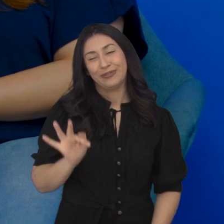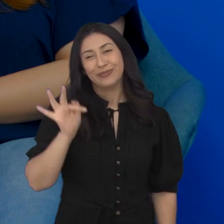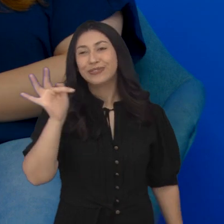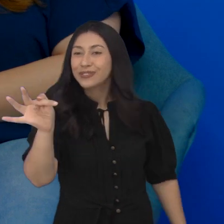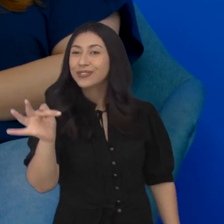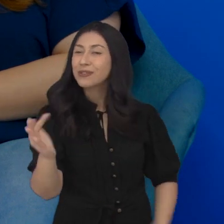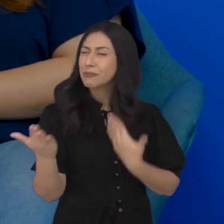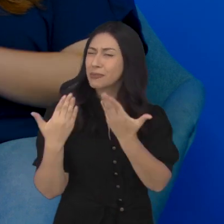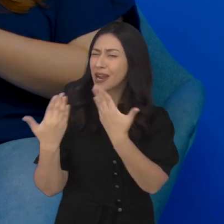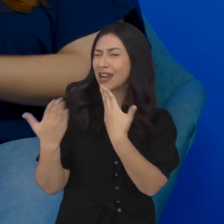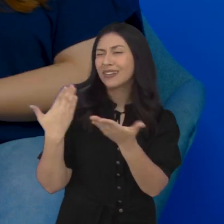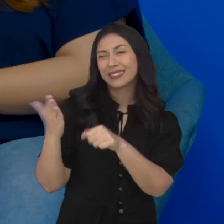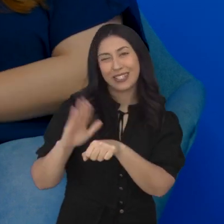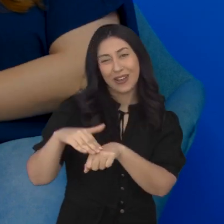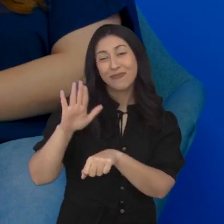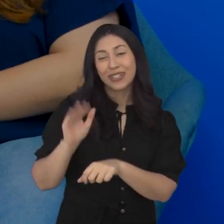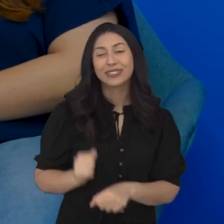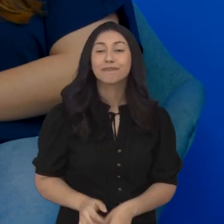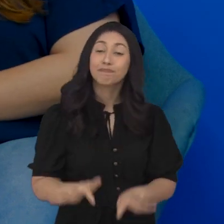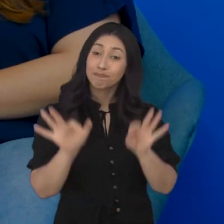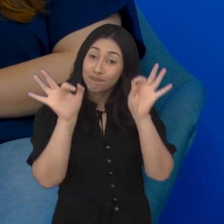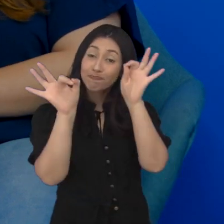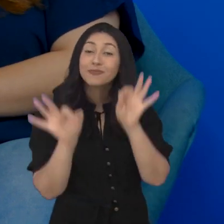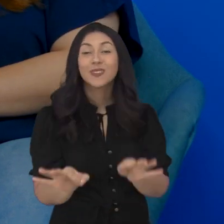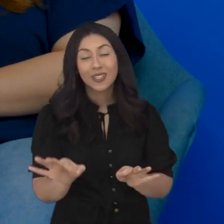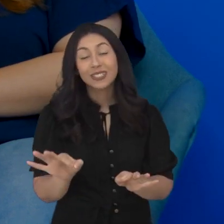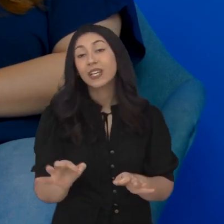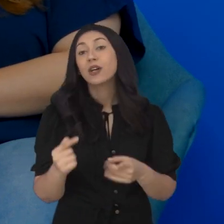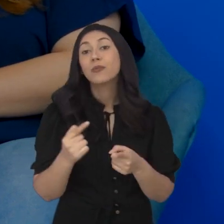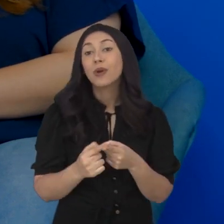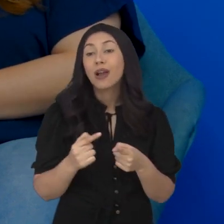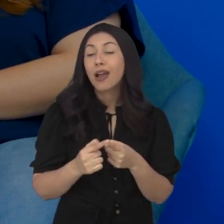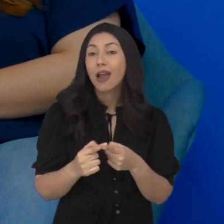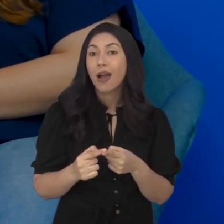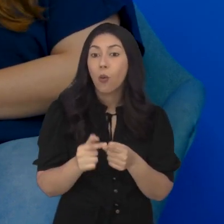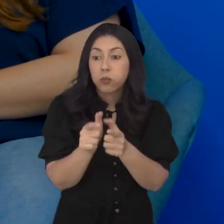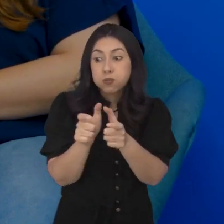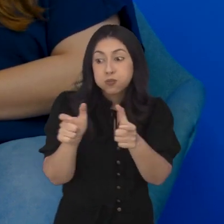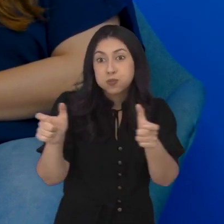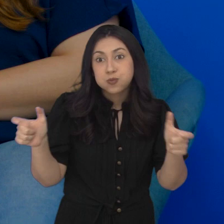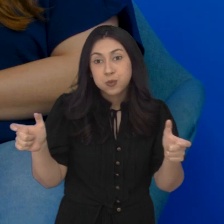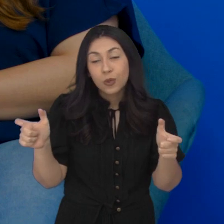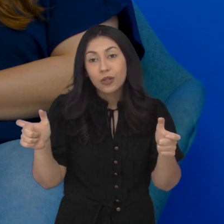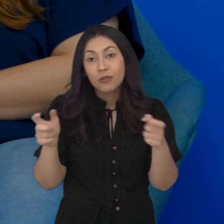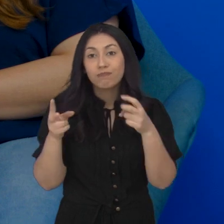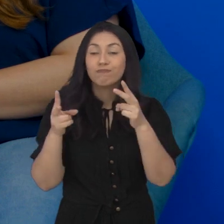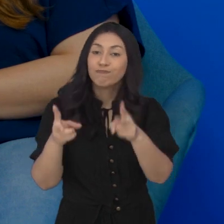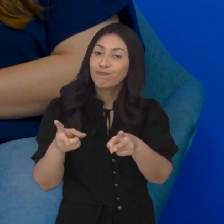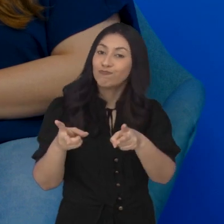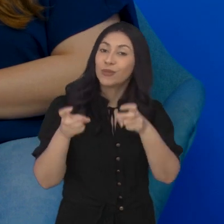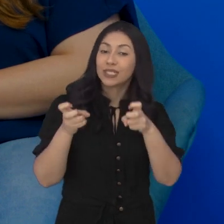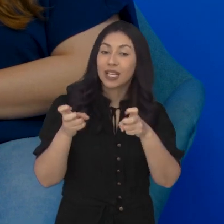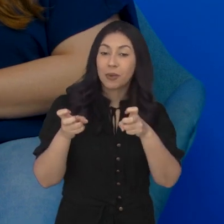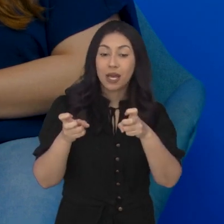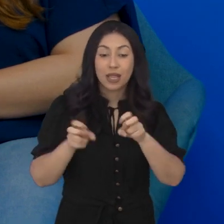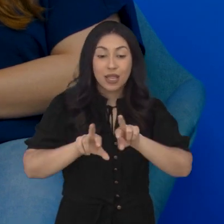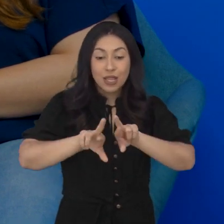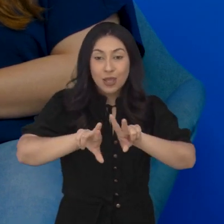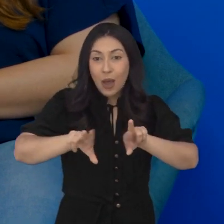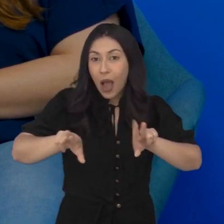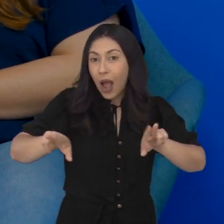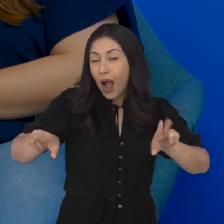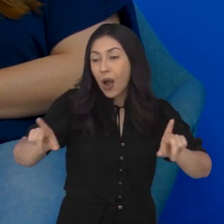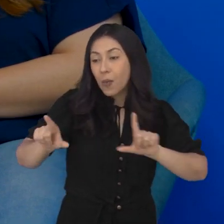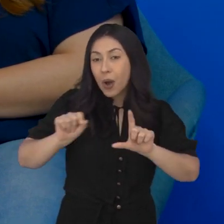numa nova oportunidade para a gente conversar mais sobre esse tema, né, Marcos? Com certeza, com certeza, porque é muito amplo, né? A gente percebe que tem muitas